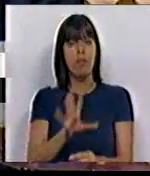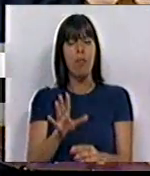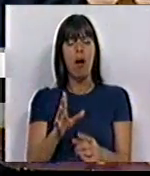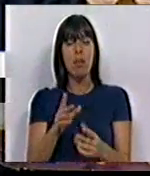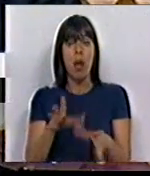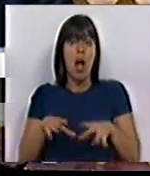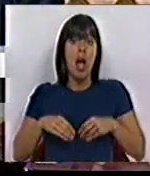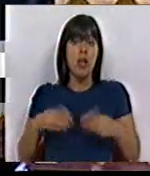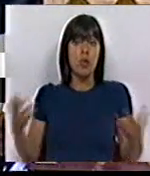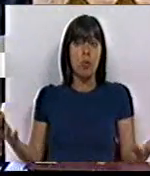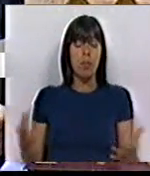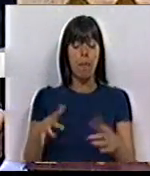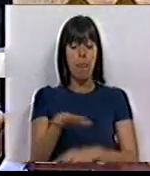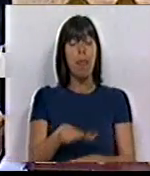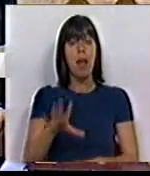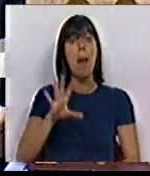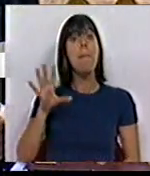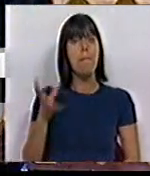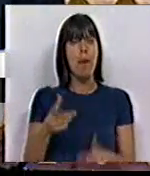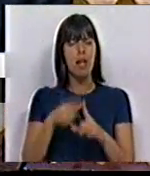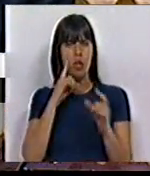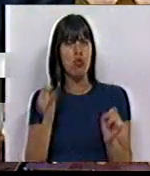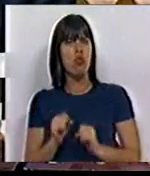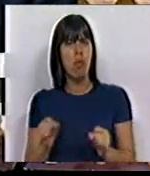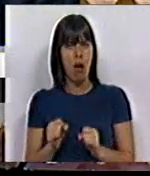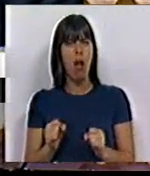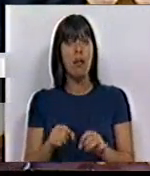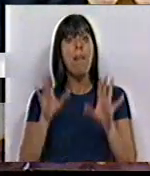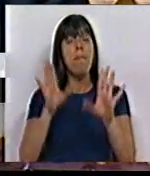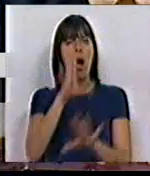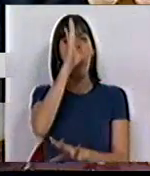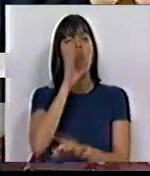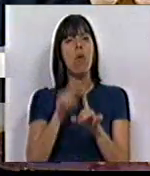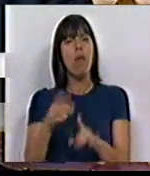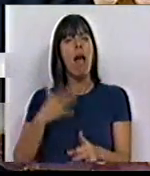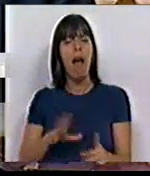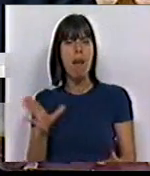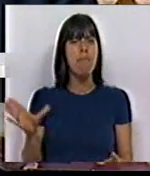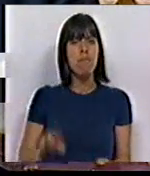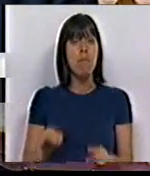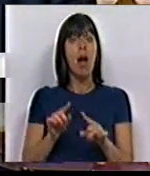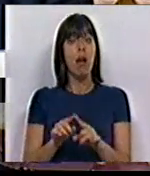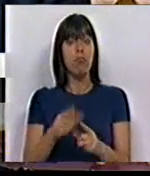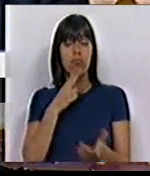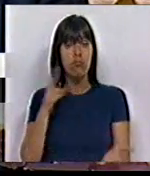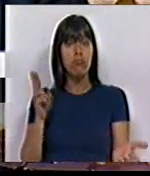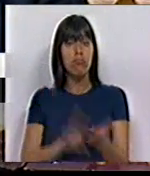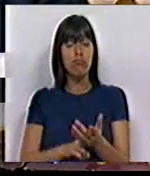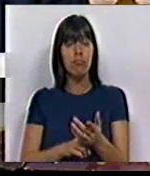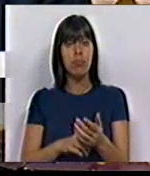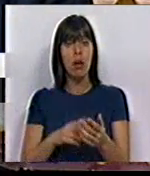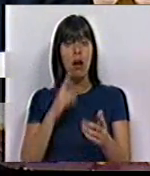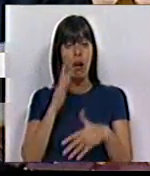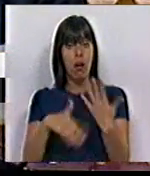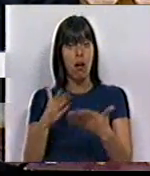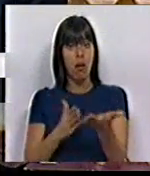venham a assumir. A situação do país é chocante, mas o Governo quer ainda mais. A realidade do